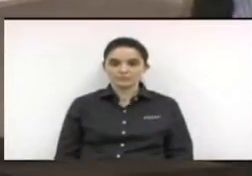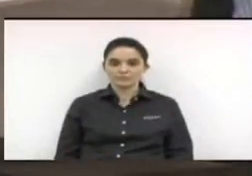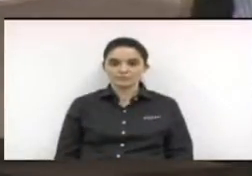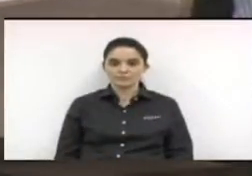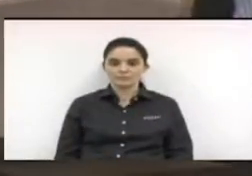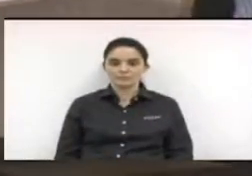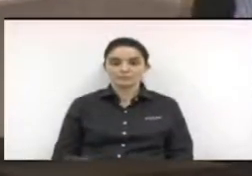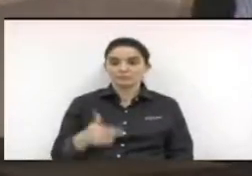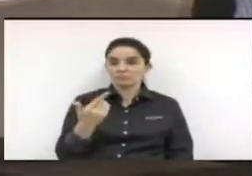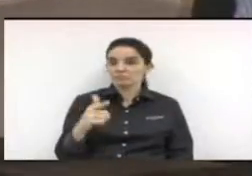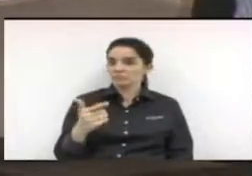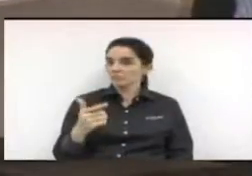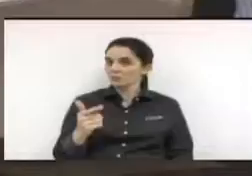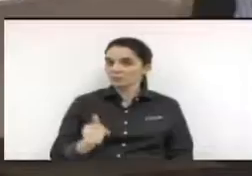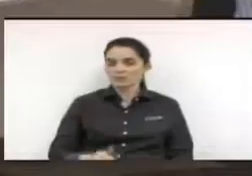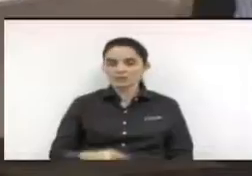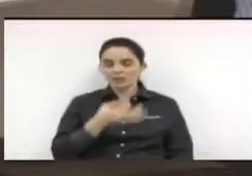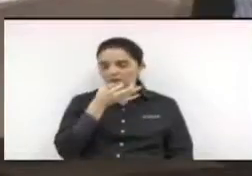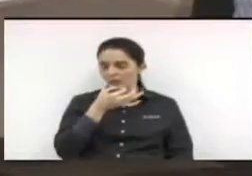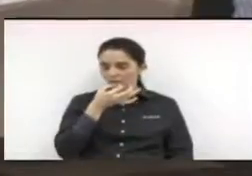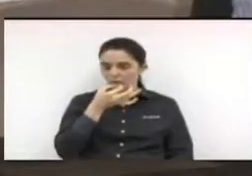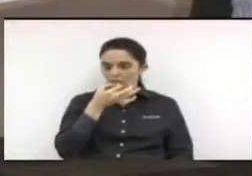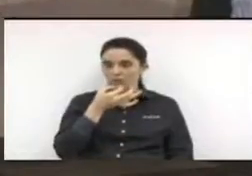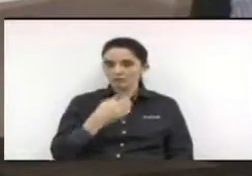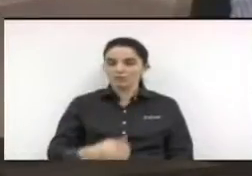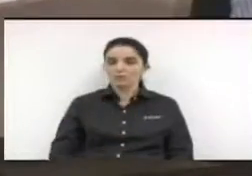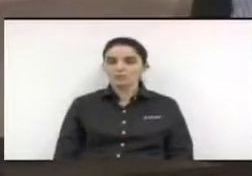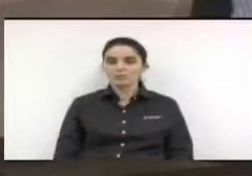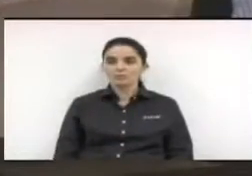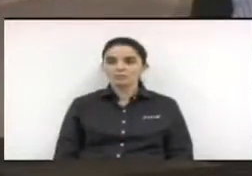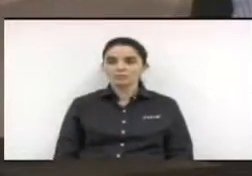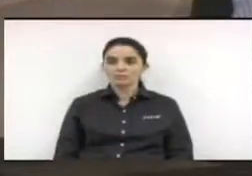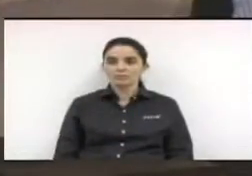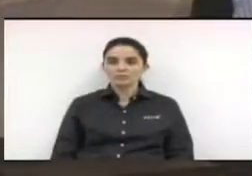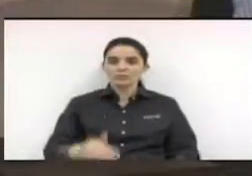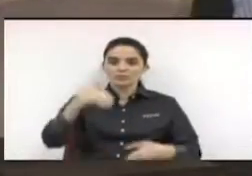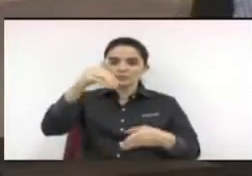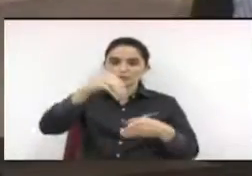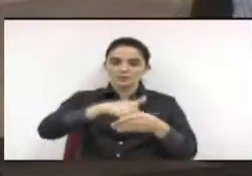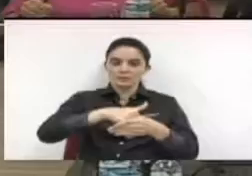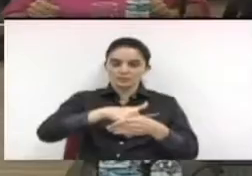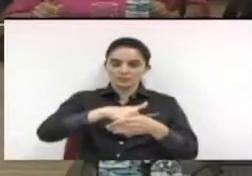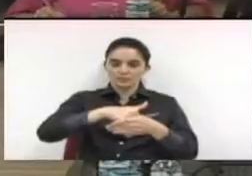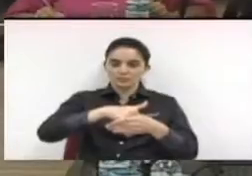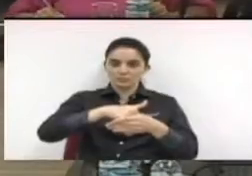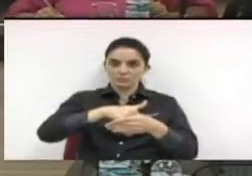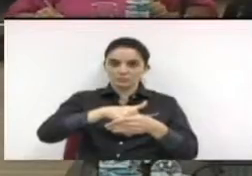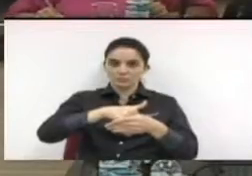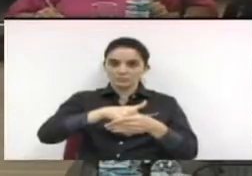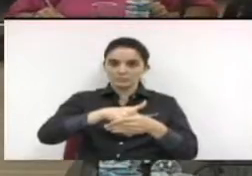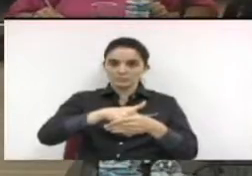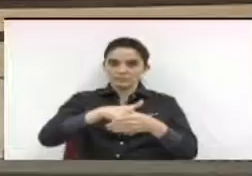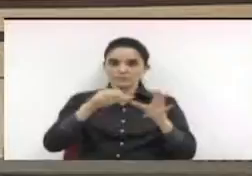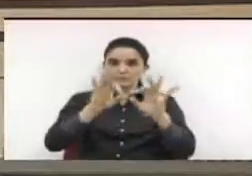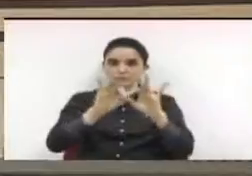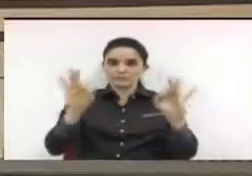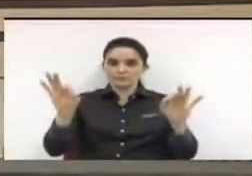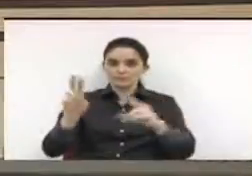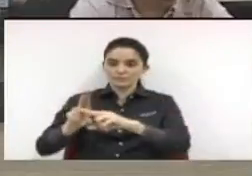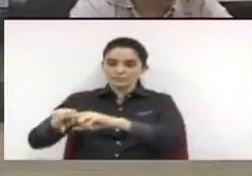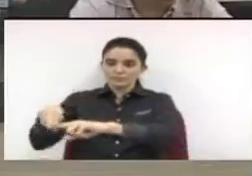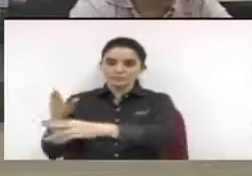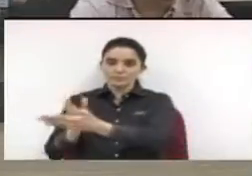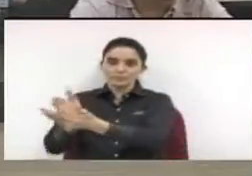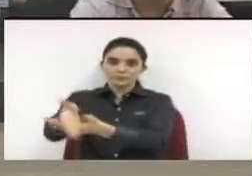Não havendo quem queira discutir, vai à votação. E a votação é simbólica. Os